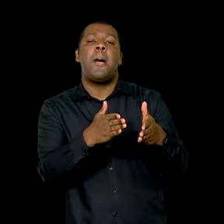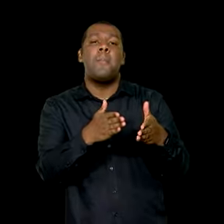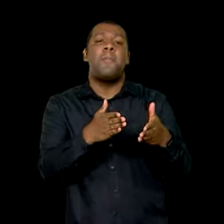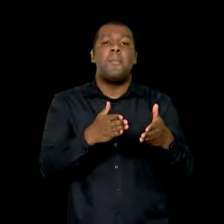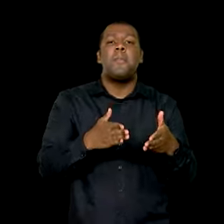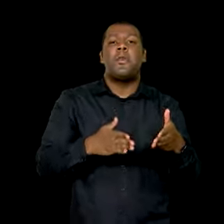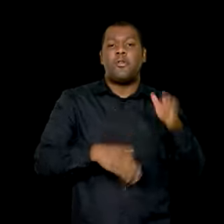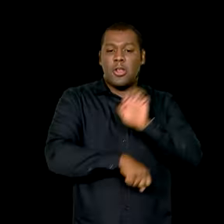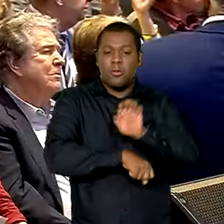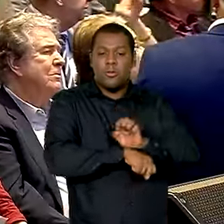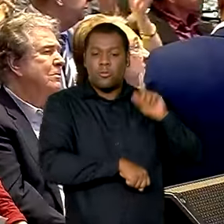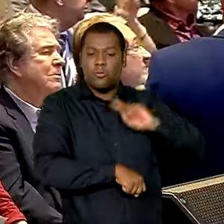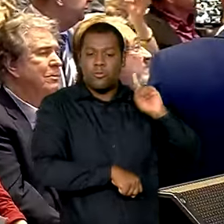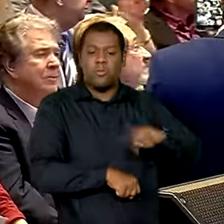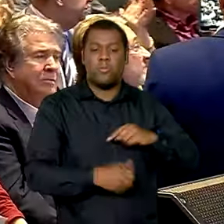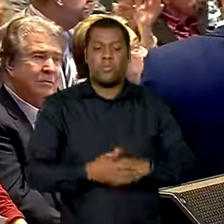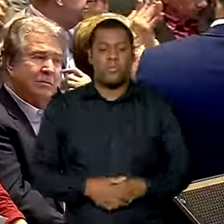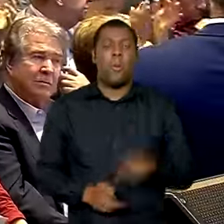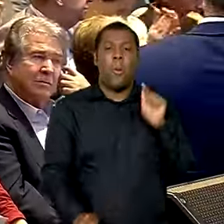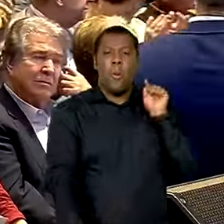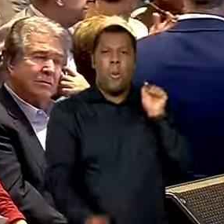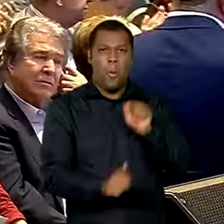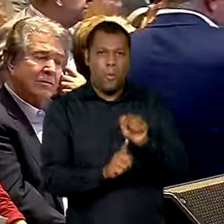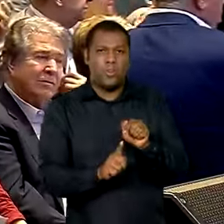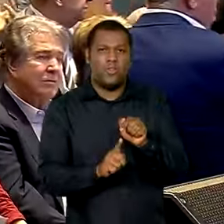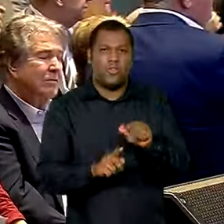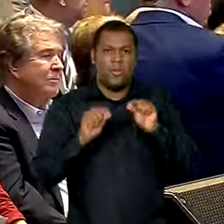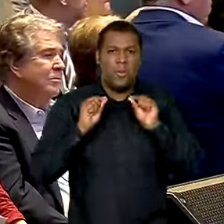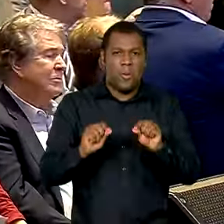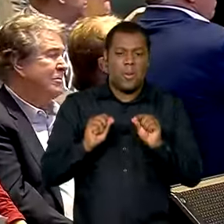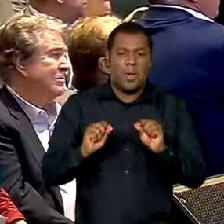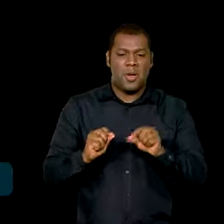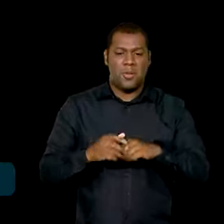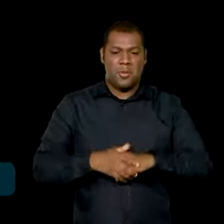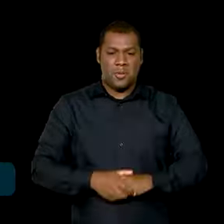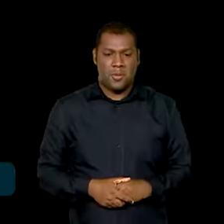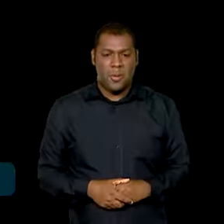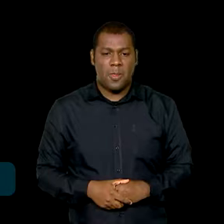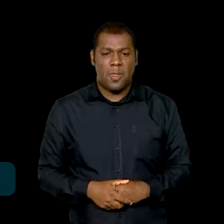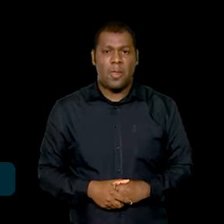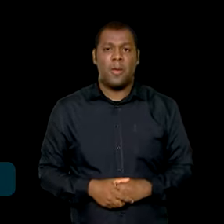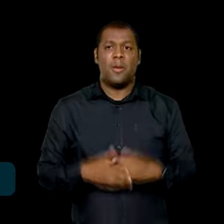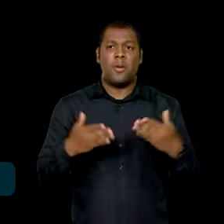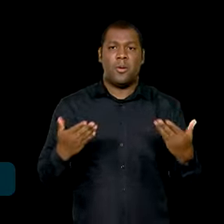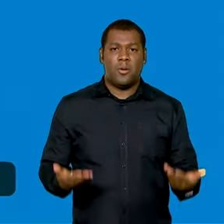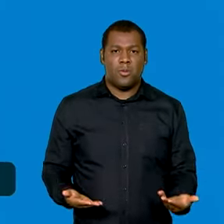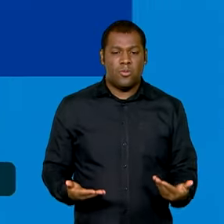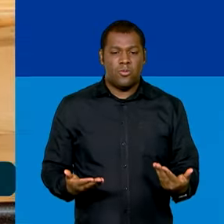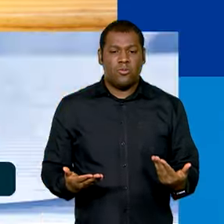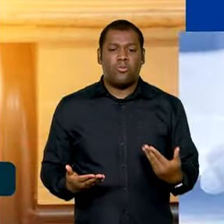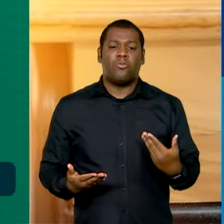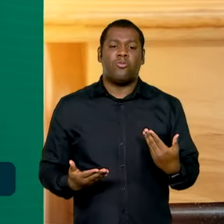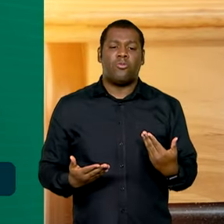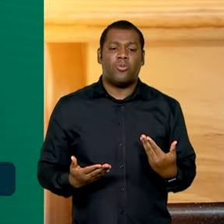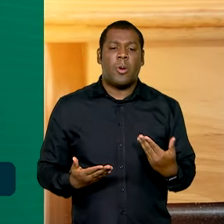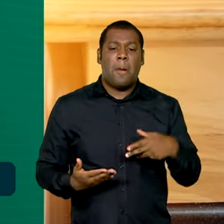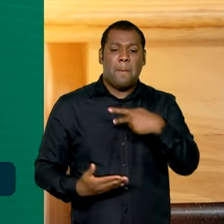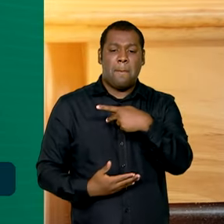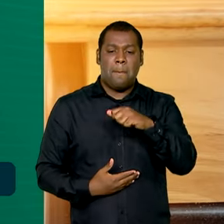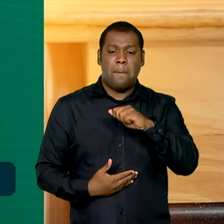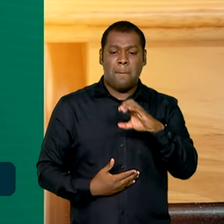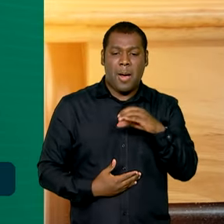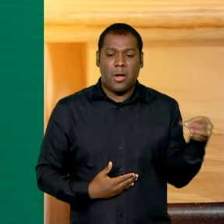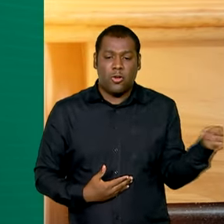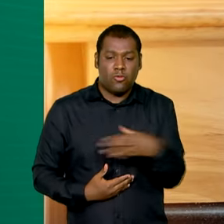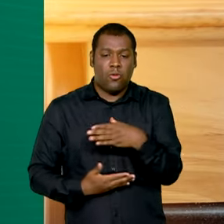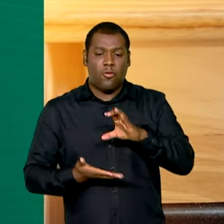Minas Gerais, a fim de voltar a colocar, presidente, a qualidade da malha para cima. O novo PAC também vai